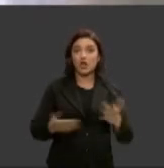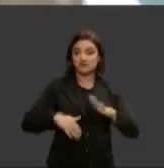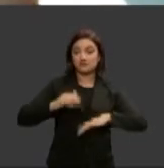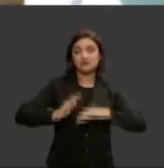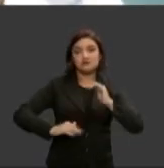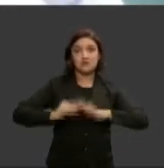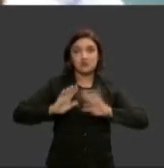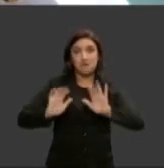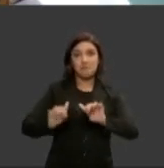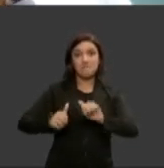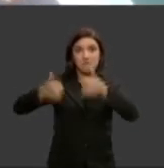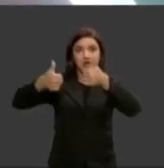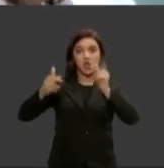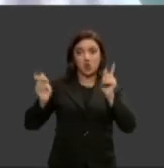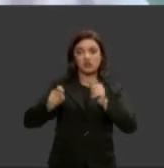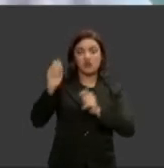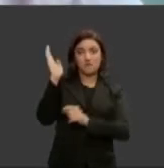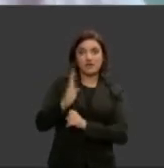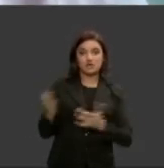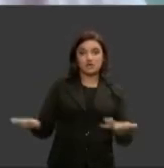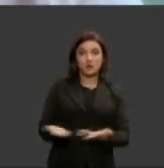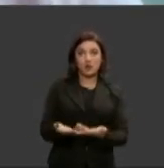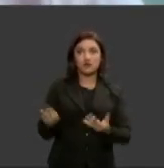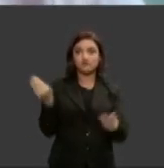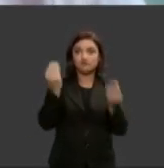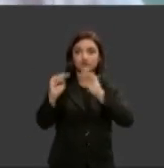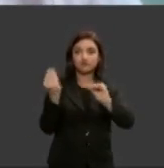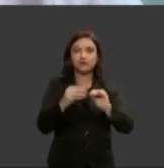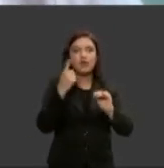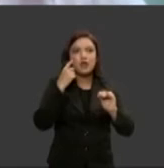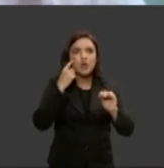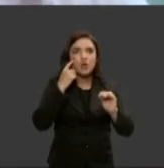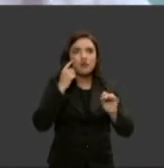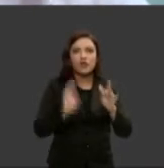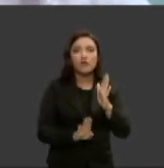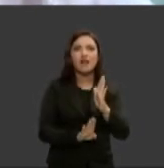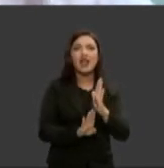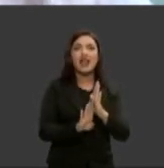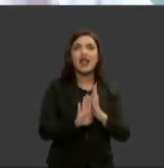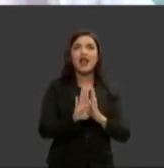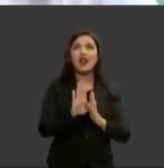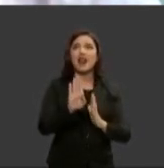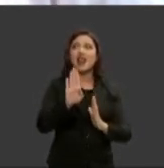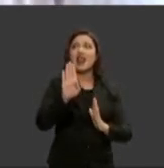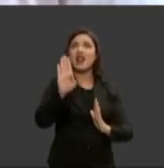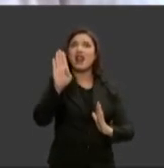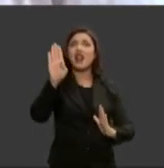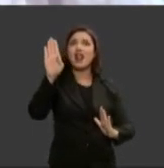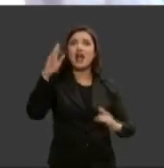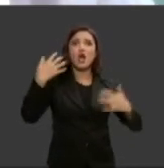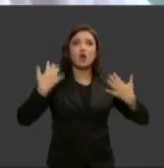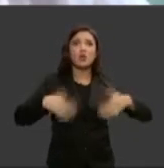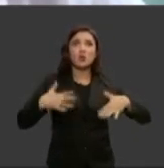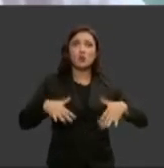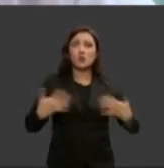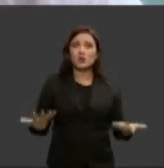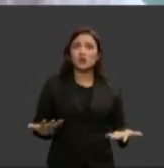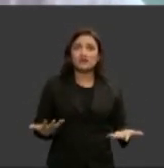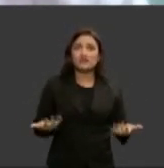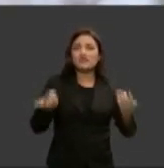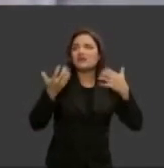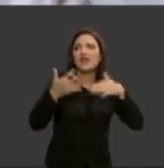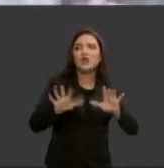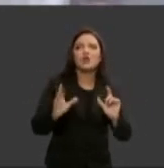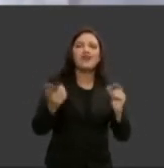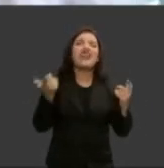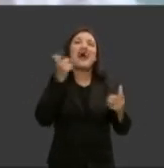melhor podemos entregar para o Brasil e os números crescem eu disse gente eu não quero celebrar aqui não uau estamos conseguindo